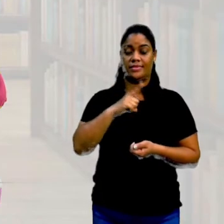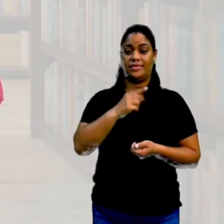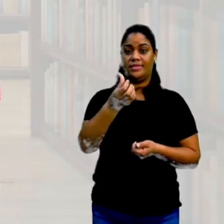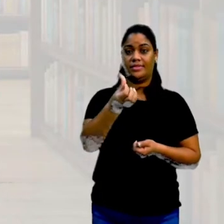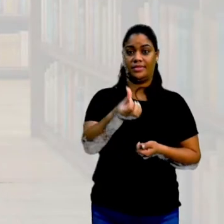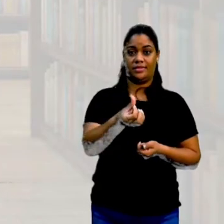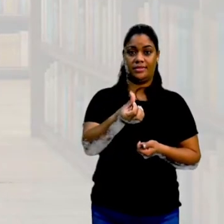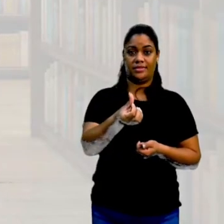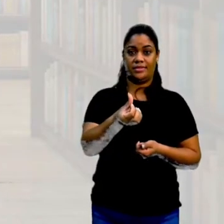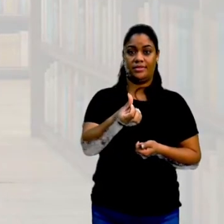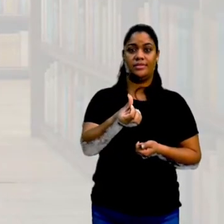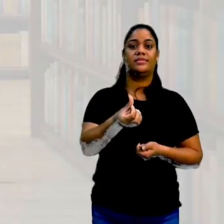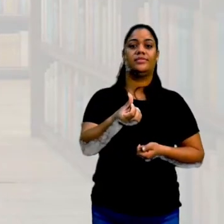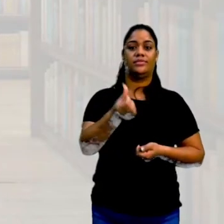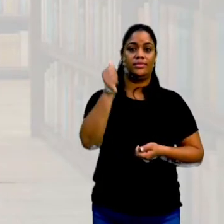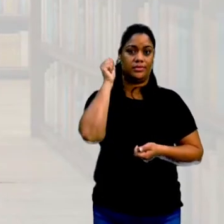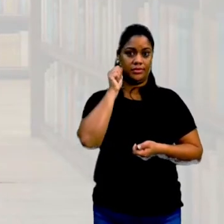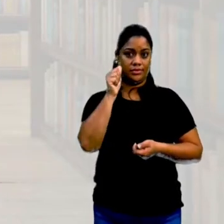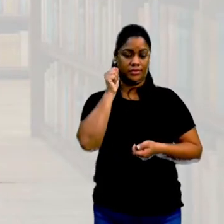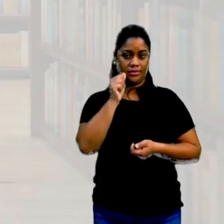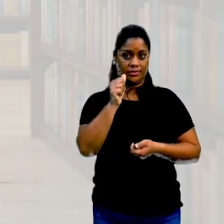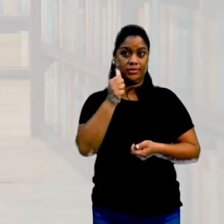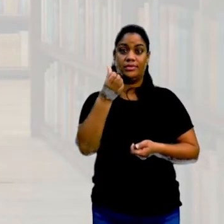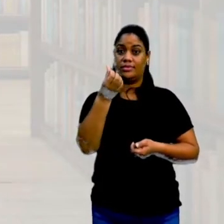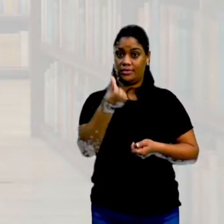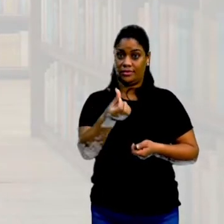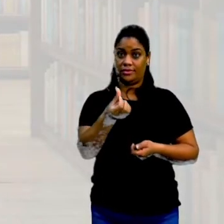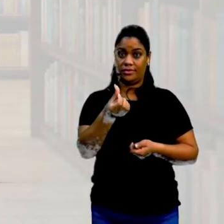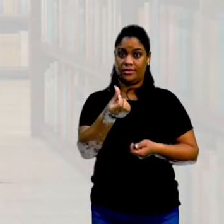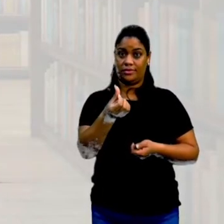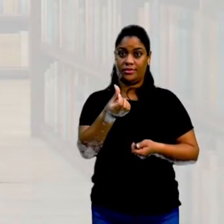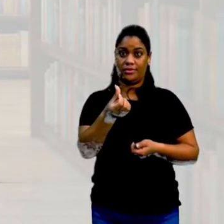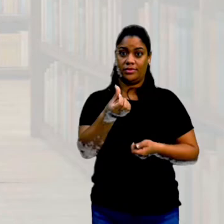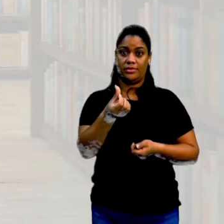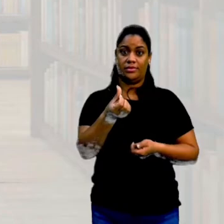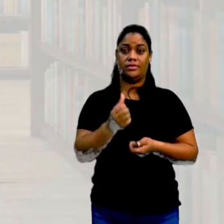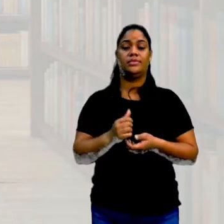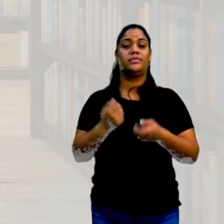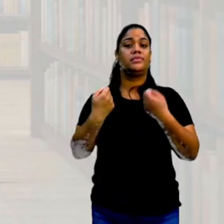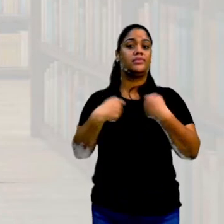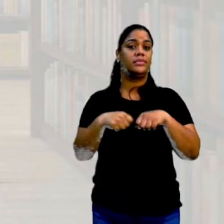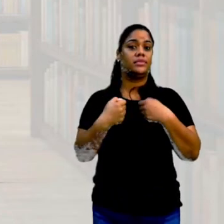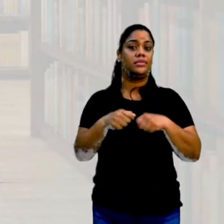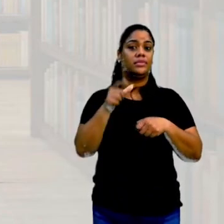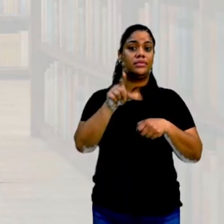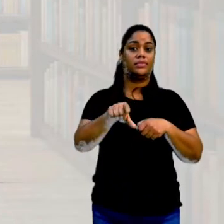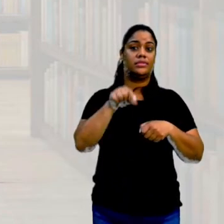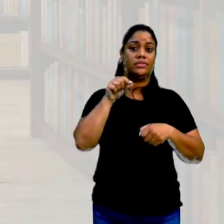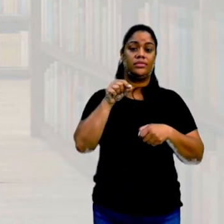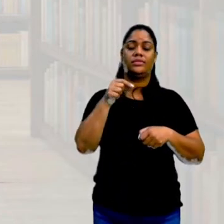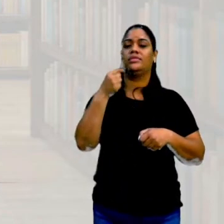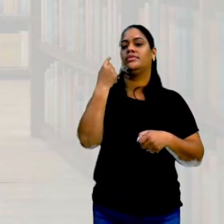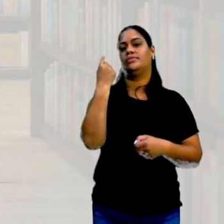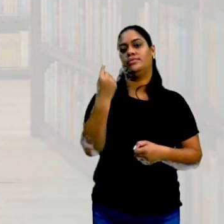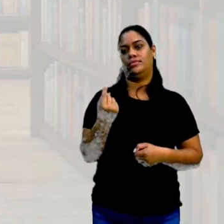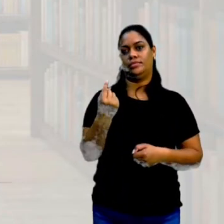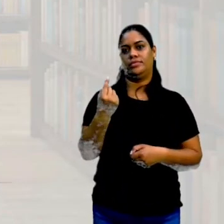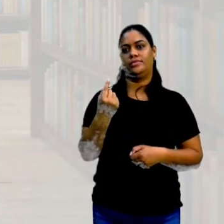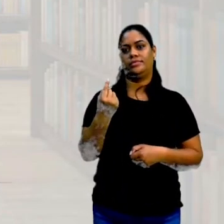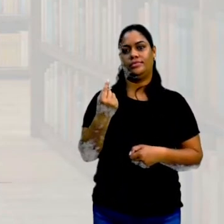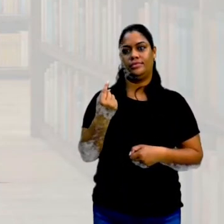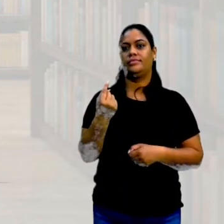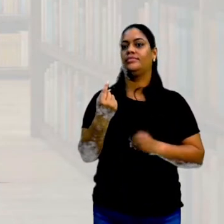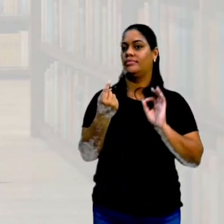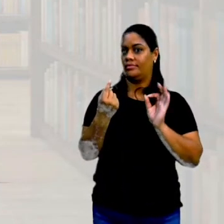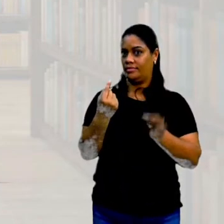mulheres aqui no total. Dessas seis mulheres, a gente precisa escolher uma apenas.